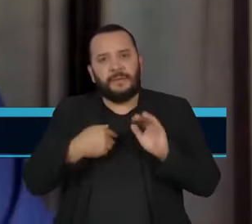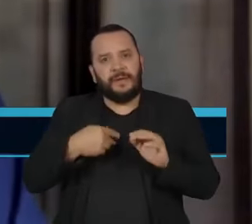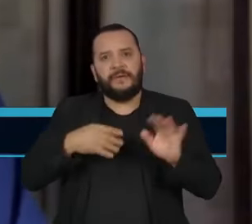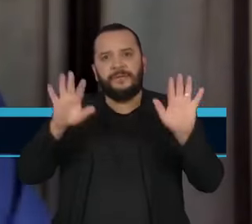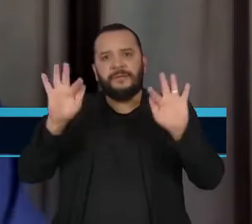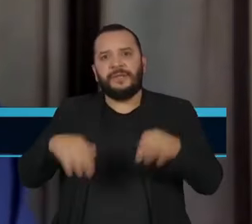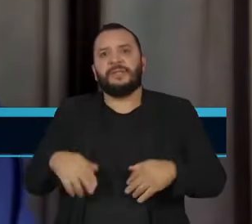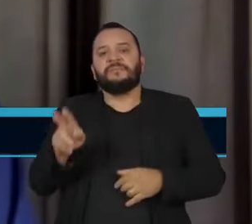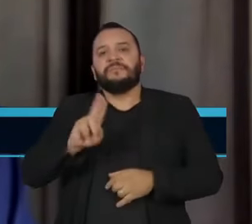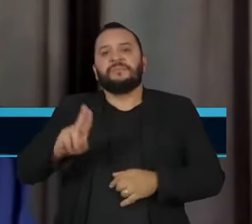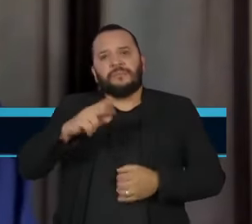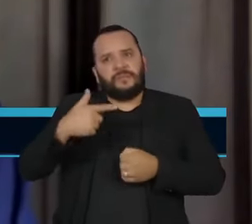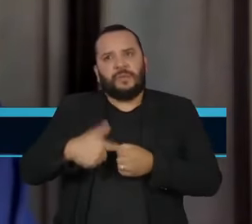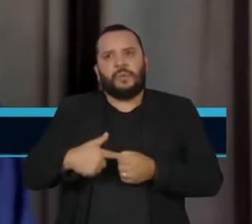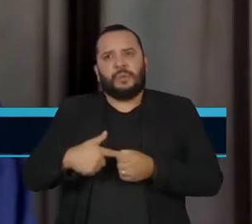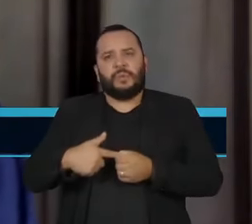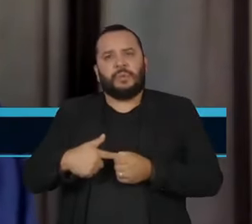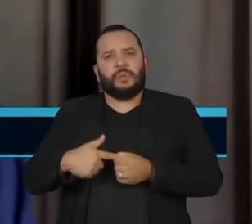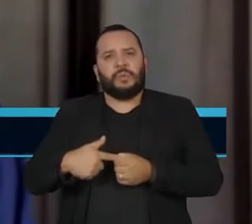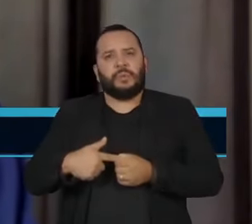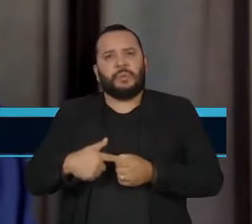sócios, que é o maior problema da crise do planeta.